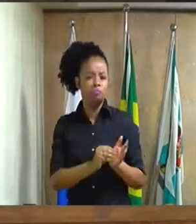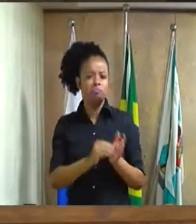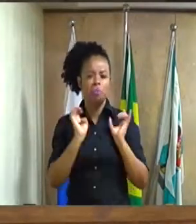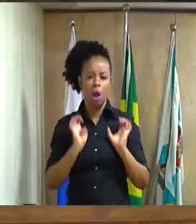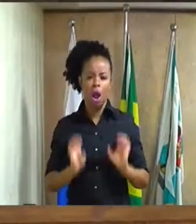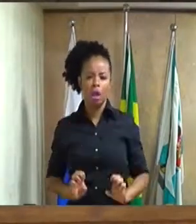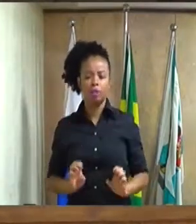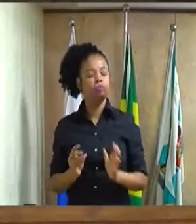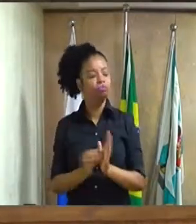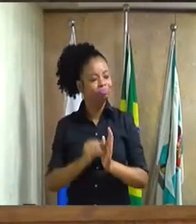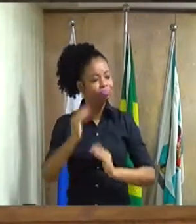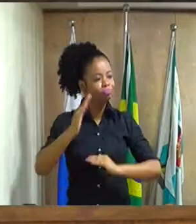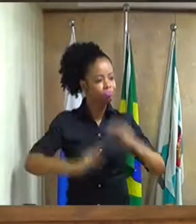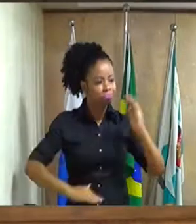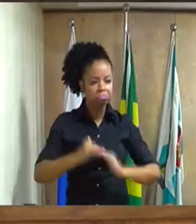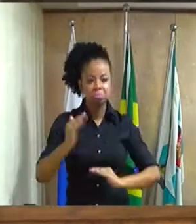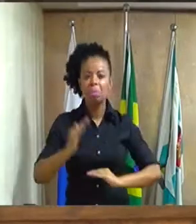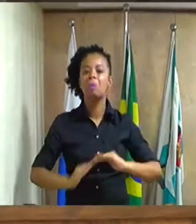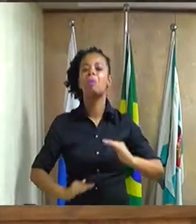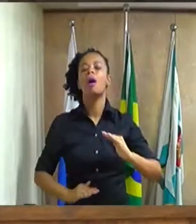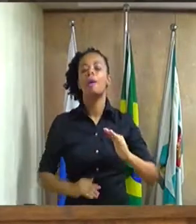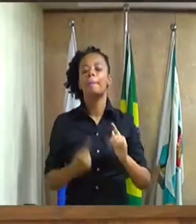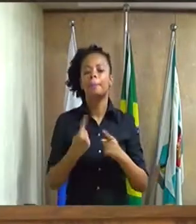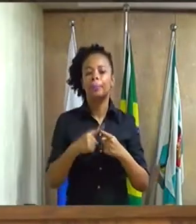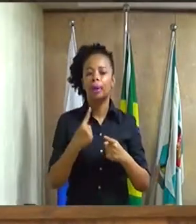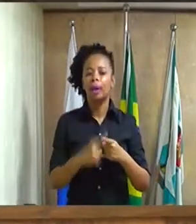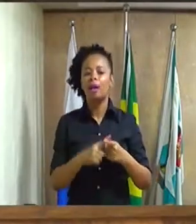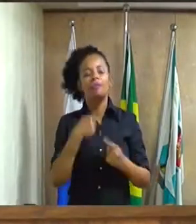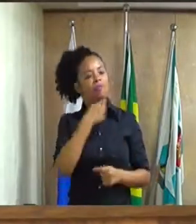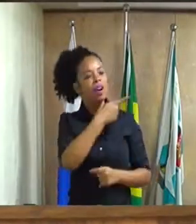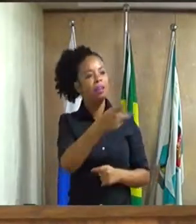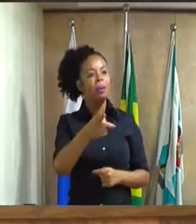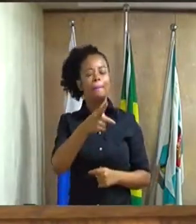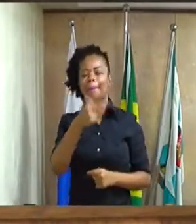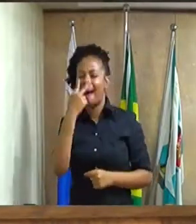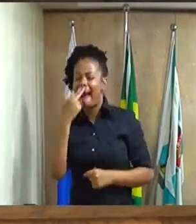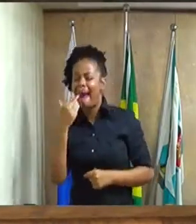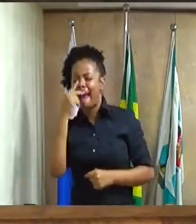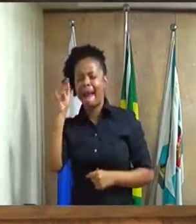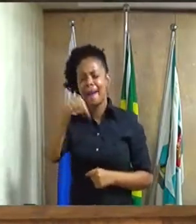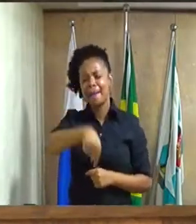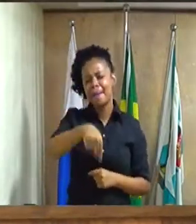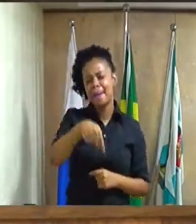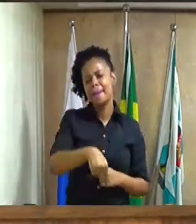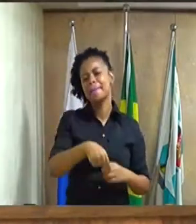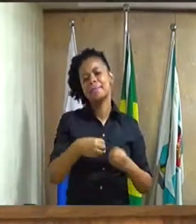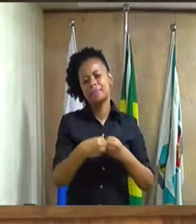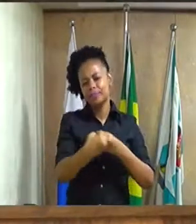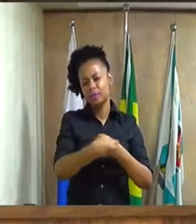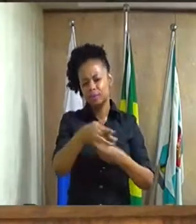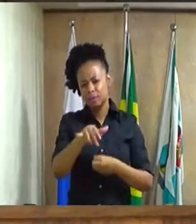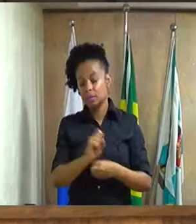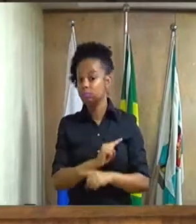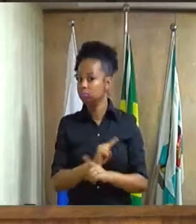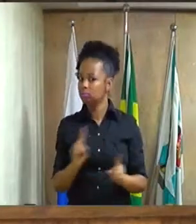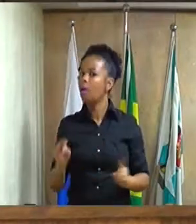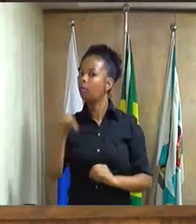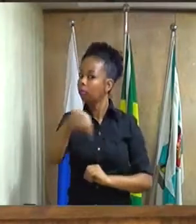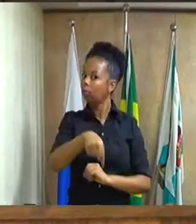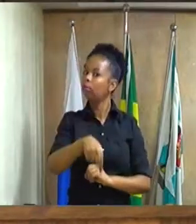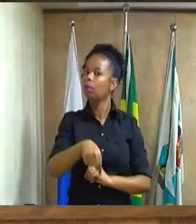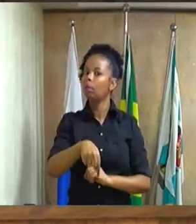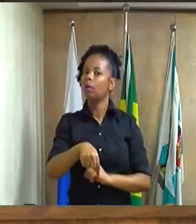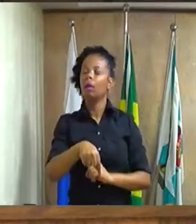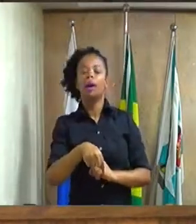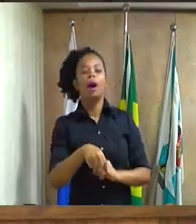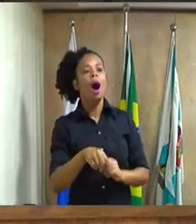profissional, colocou como se fosse aqui o nosso município de Duque de Castilhas, e não foi. E a outra, Gilberto,